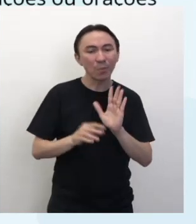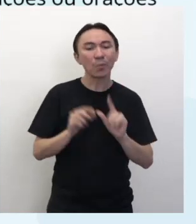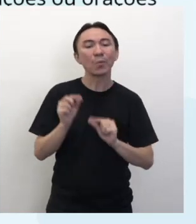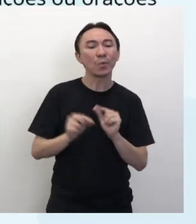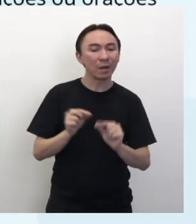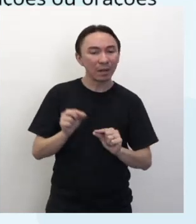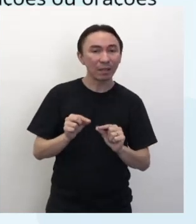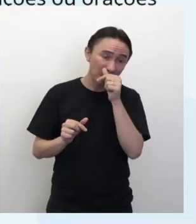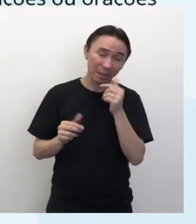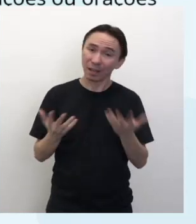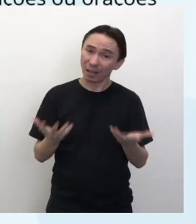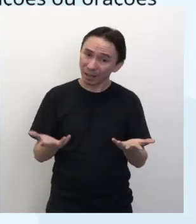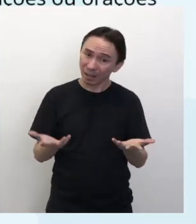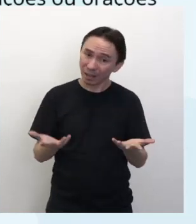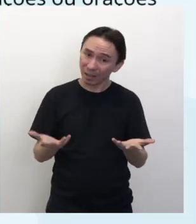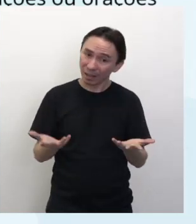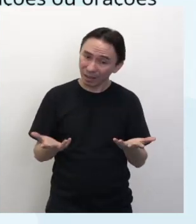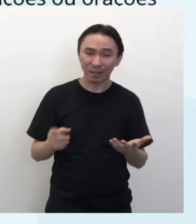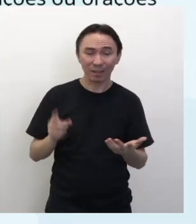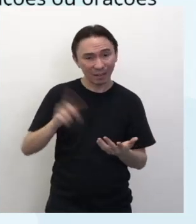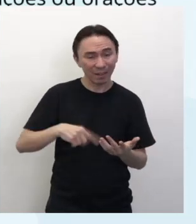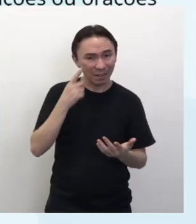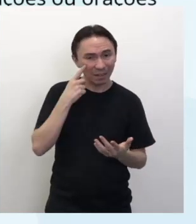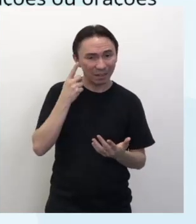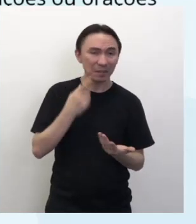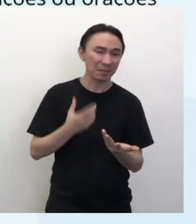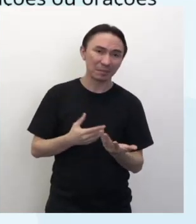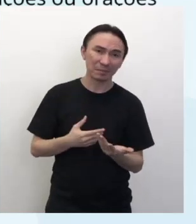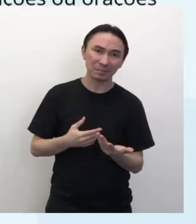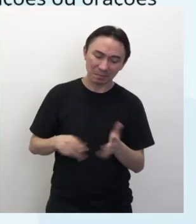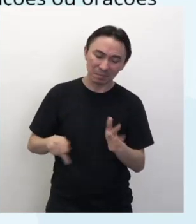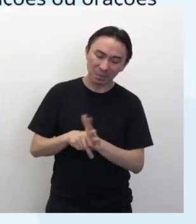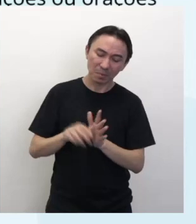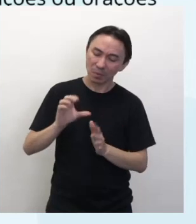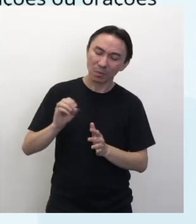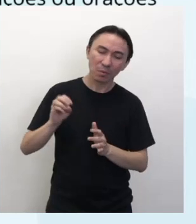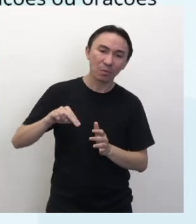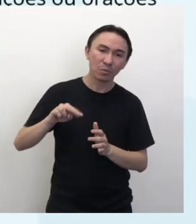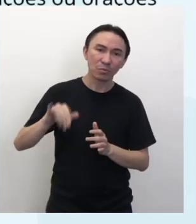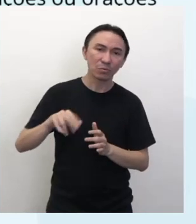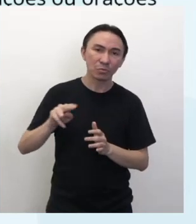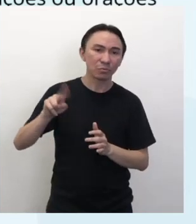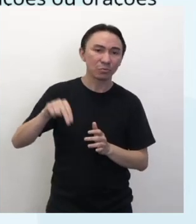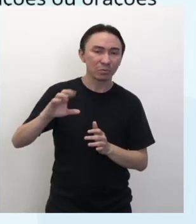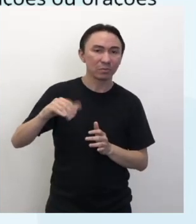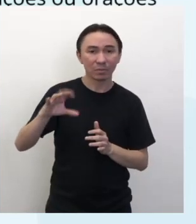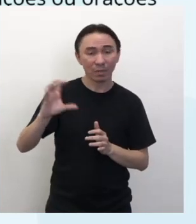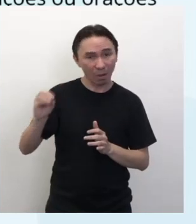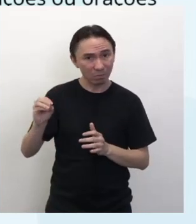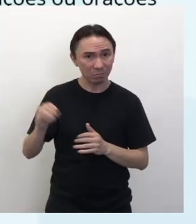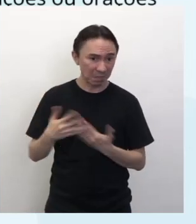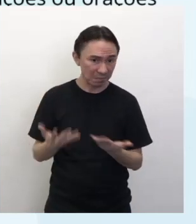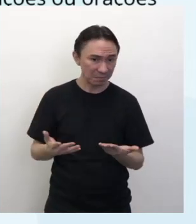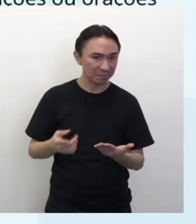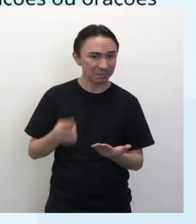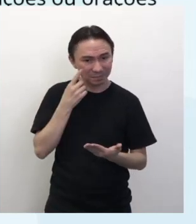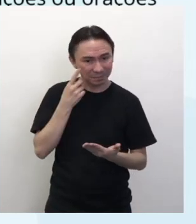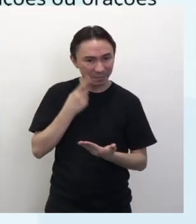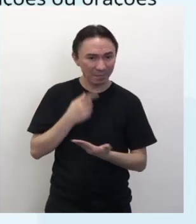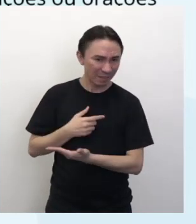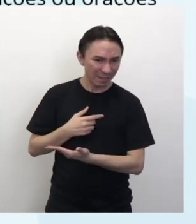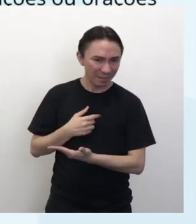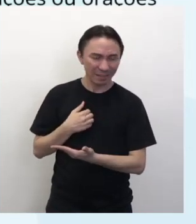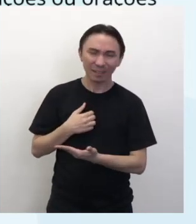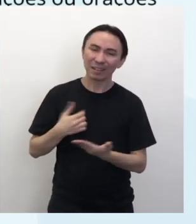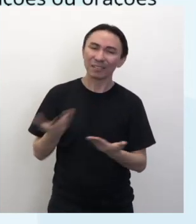ideia do texto? É sempre aí a conjunção, né? Nos textos produzidos, considerando os contextos de produção. Precisa